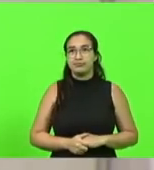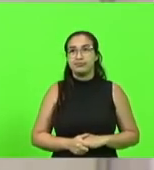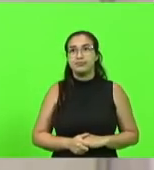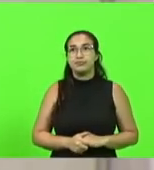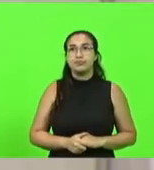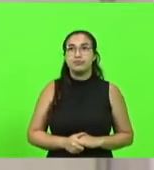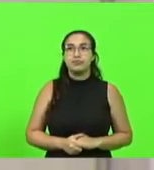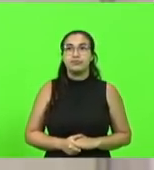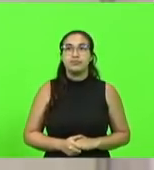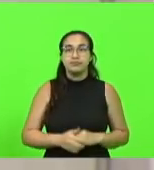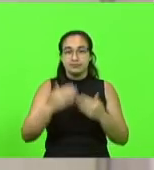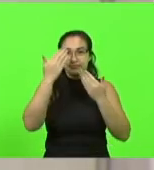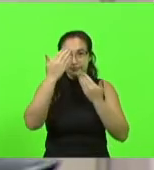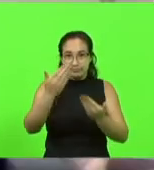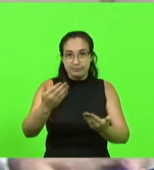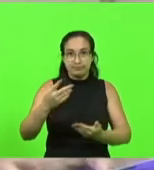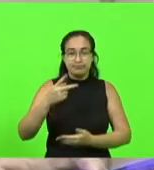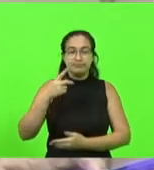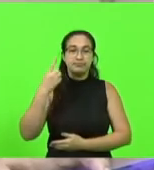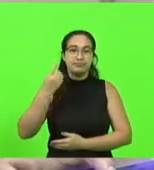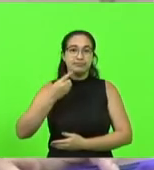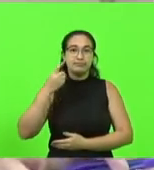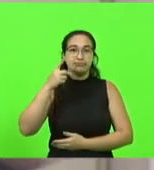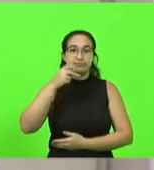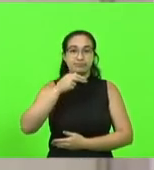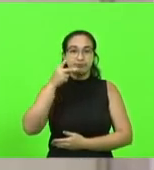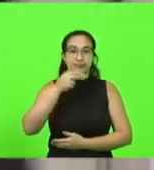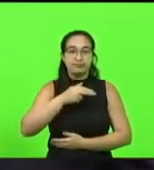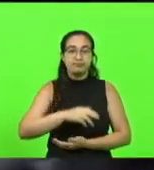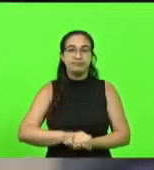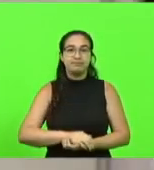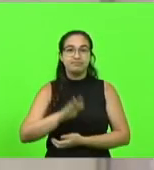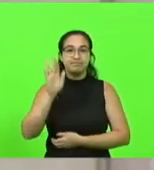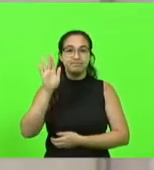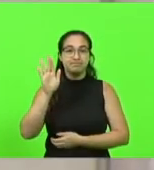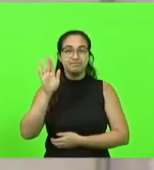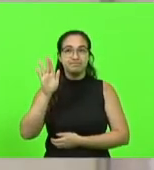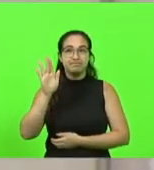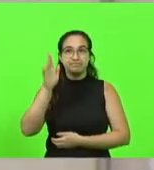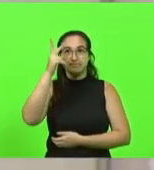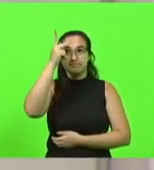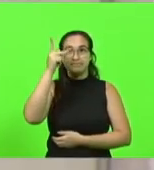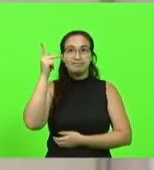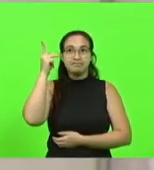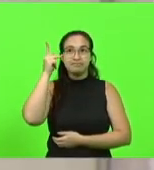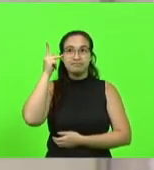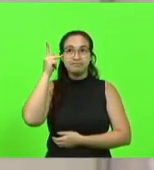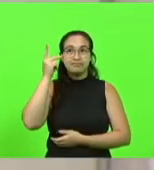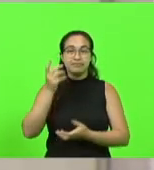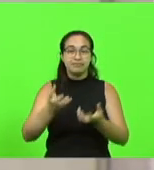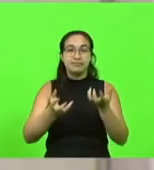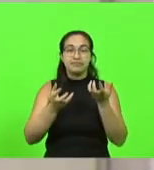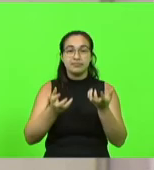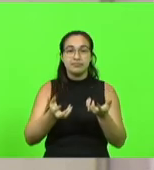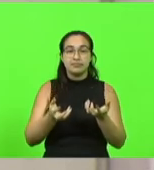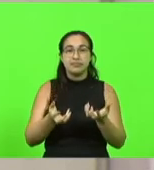obrigado deputado Kennedy senhor presidente pela ordem pela ordem deputada Paulinha eu quero apenas aqui